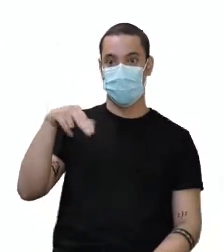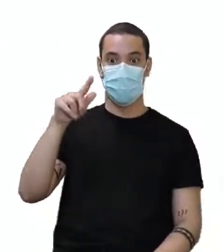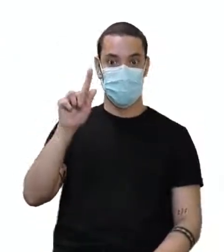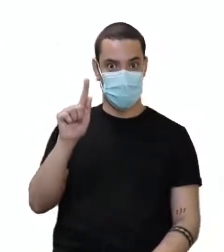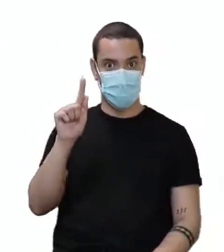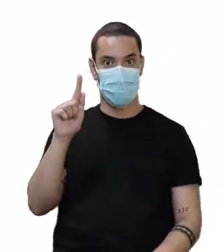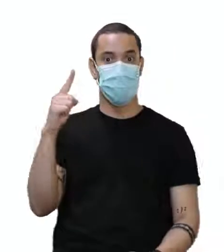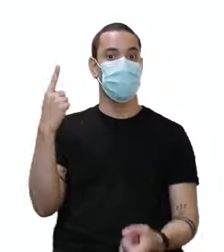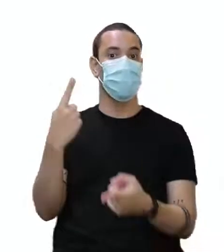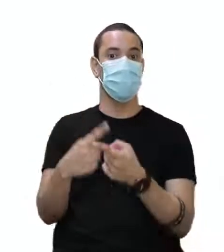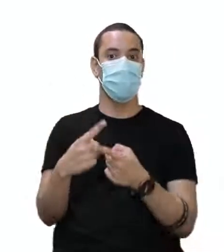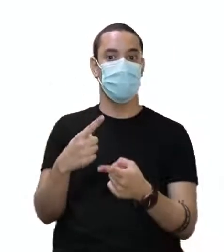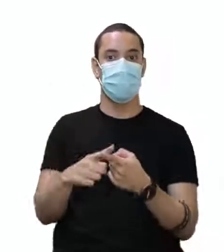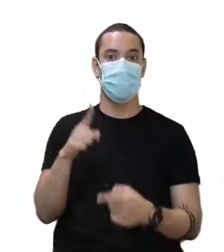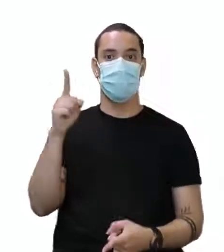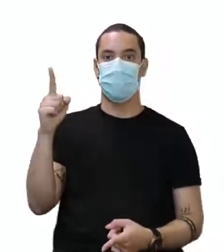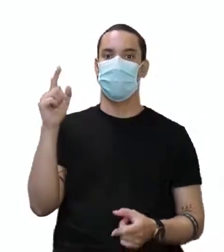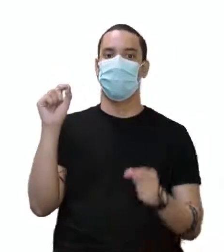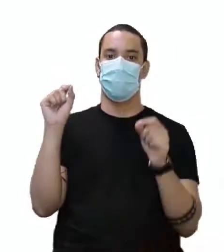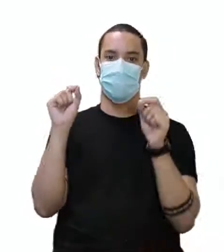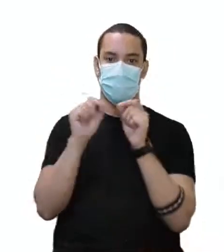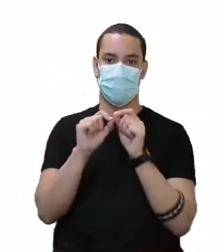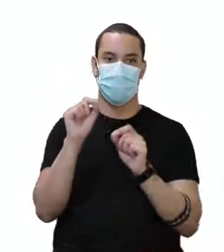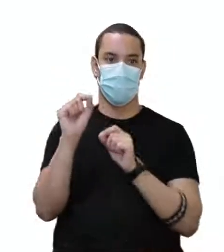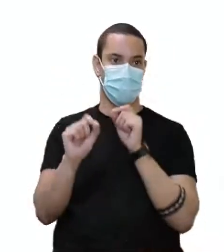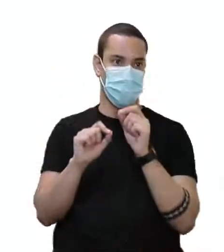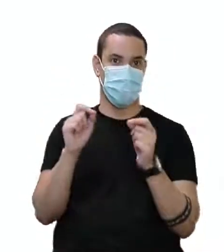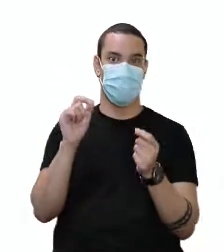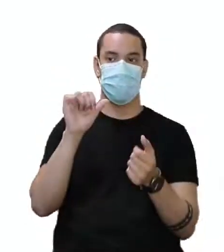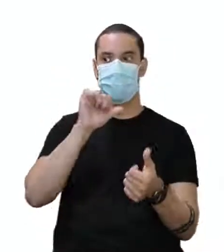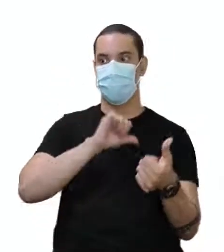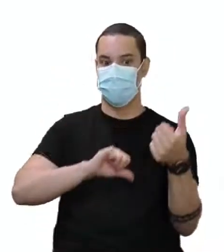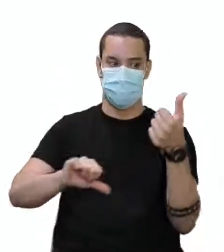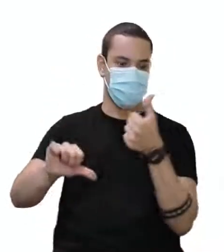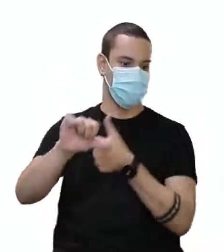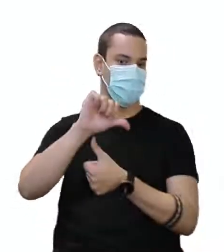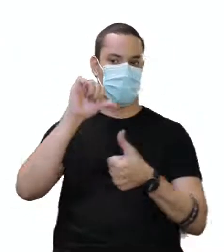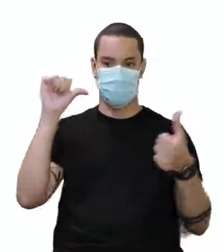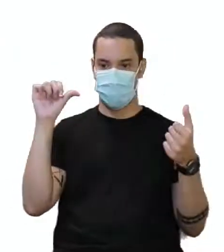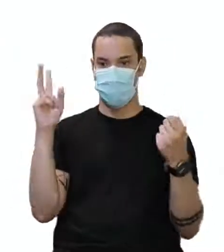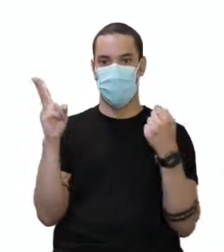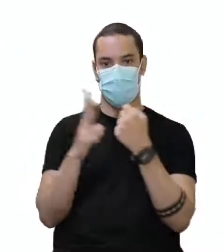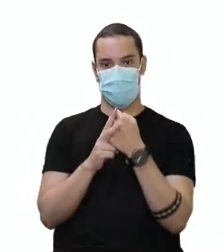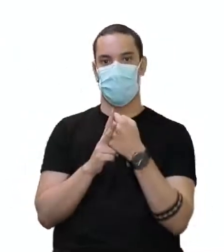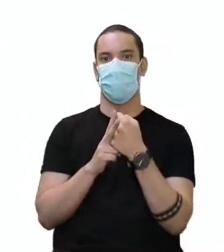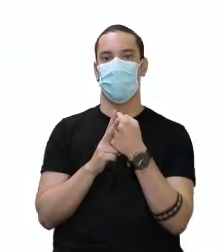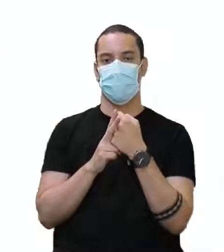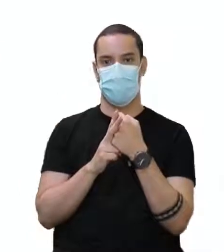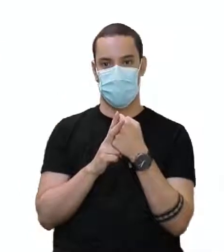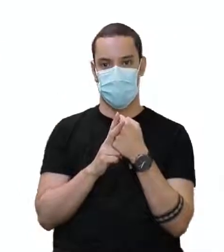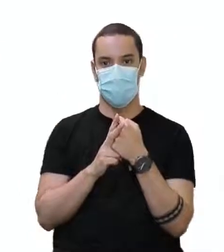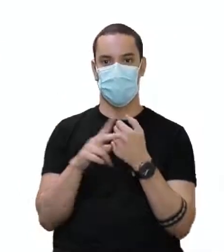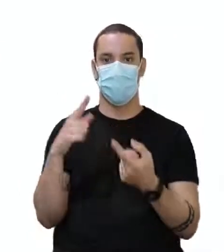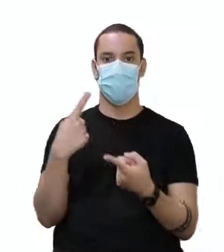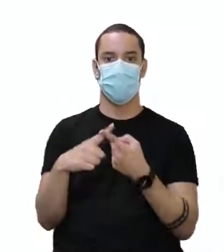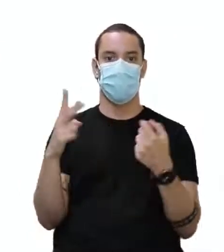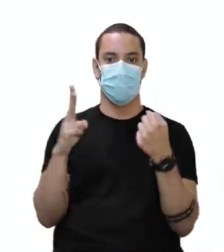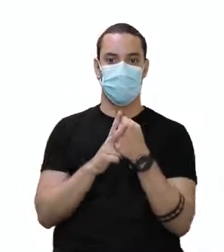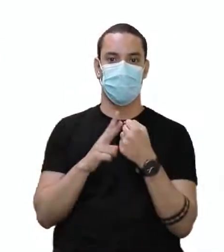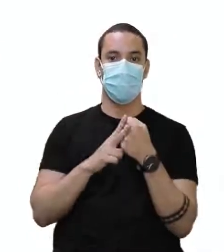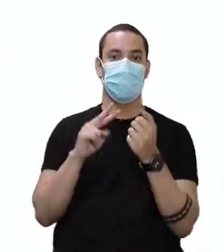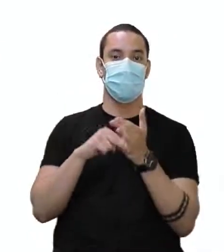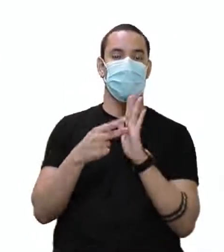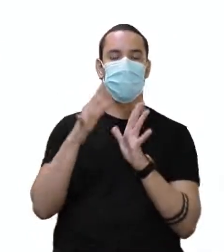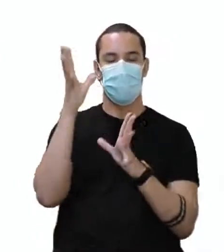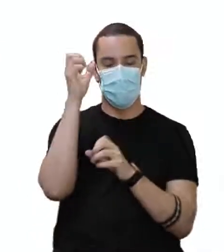Porque esse NG, ele faz toda a situação. Ele modifica o meu verbo sleep. O meu verbo sleep é dormir.